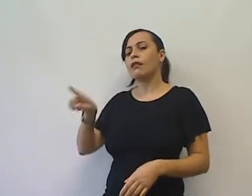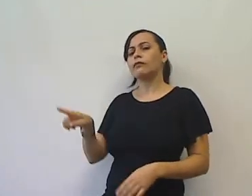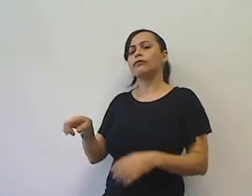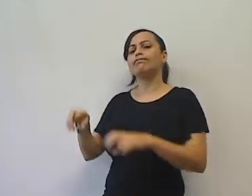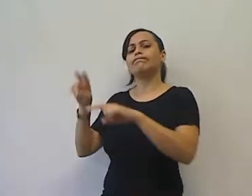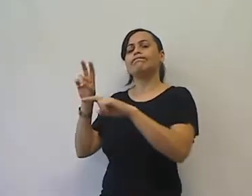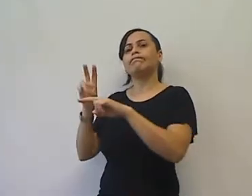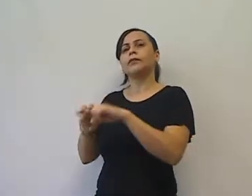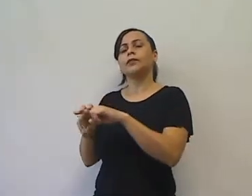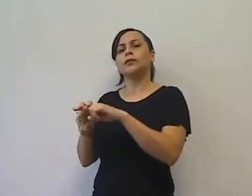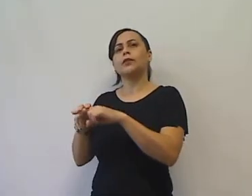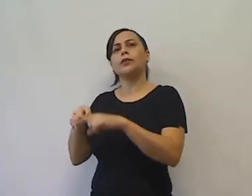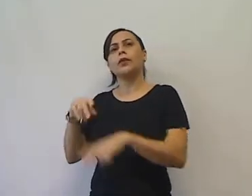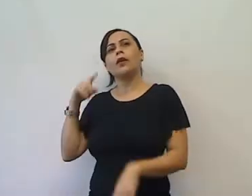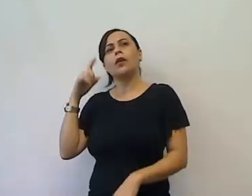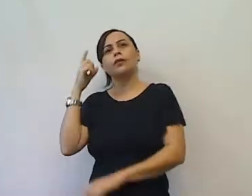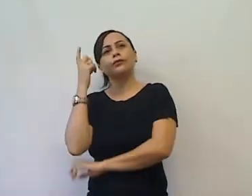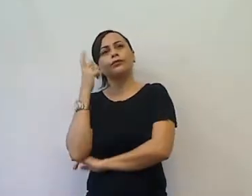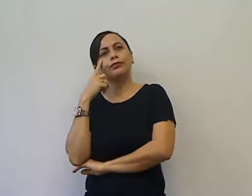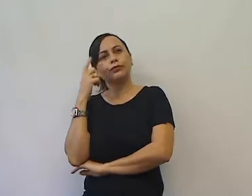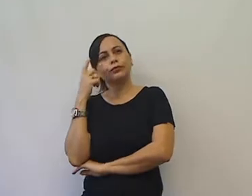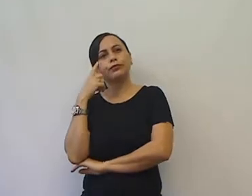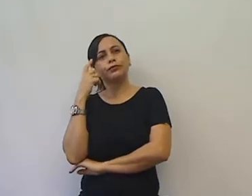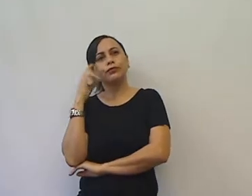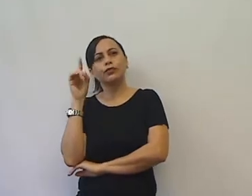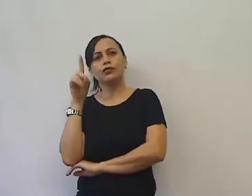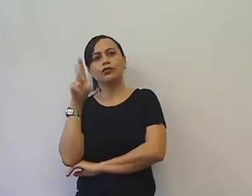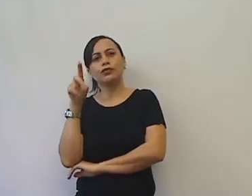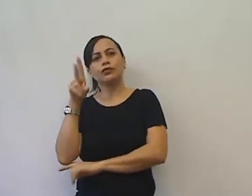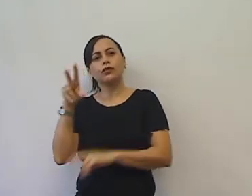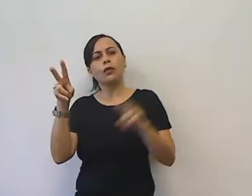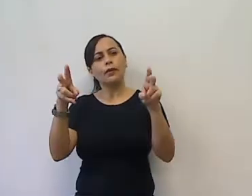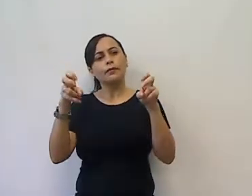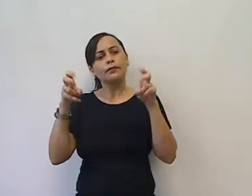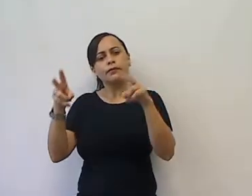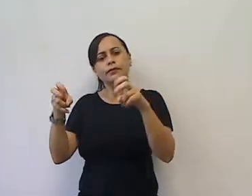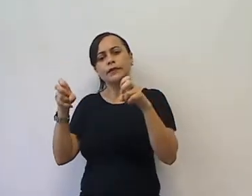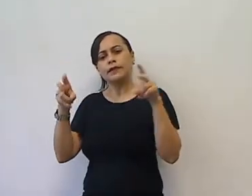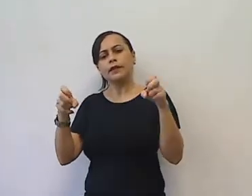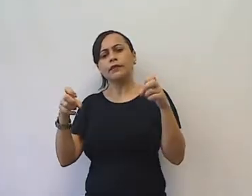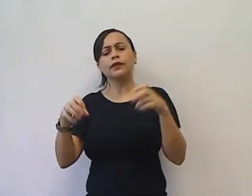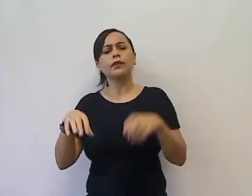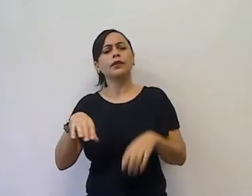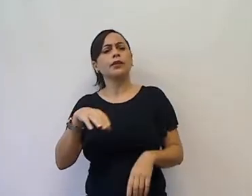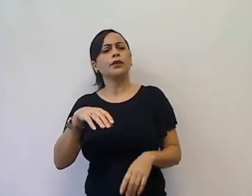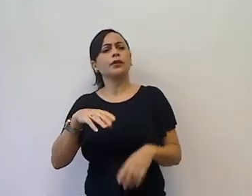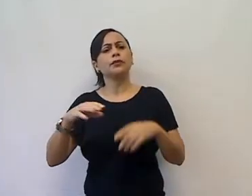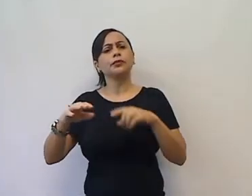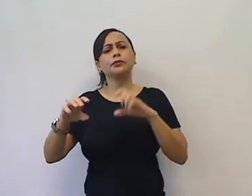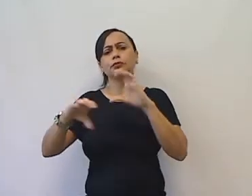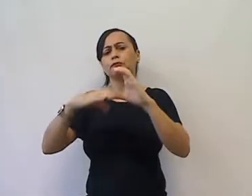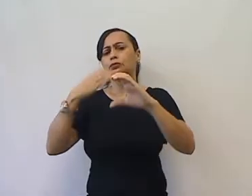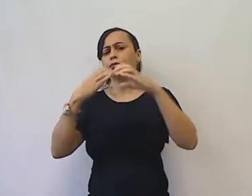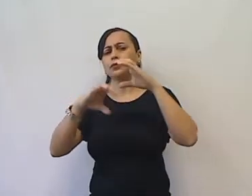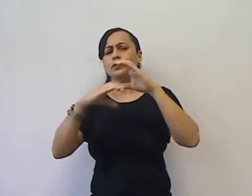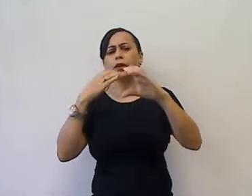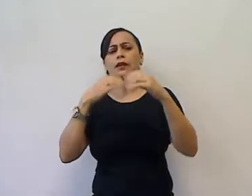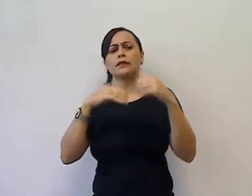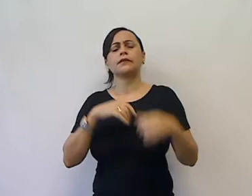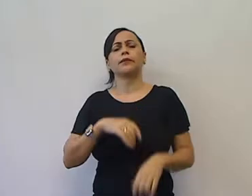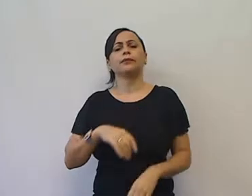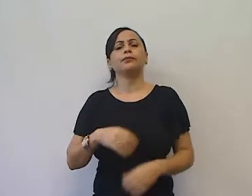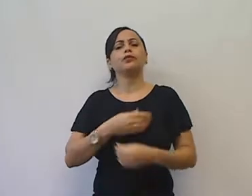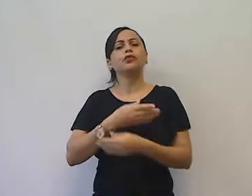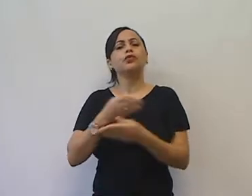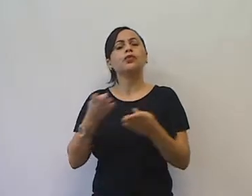e ficou ali só assuntando, observando a conversa. Essa conversa estava girando